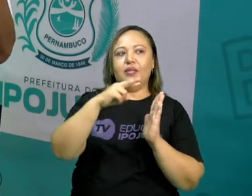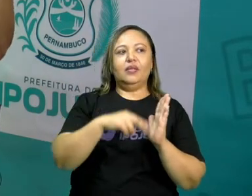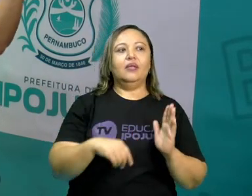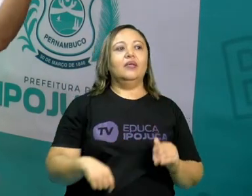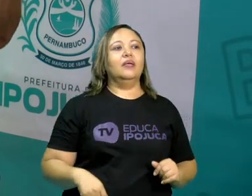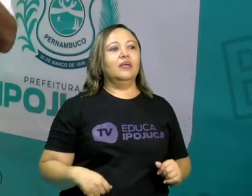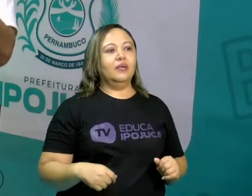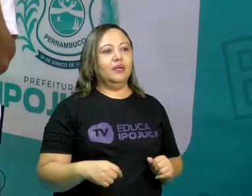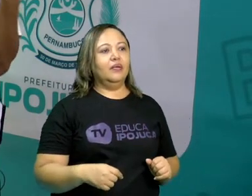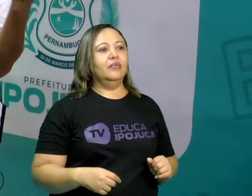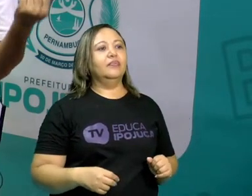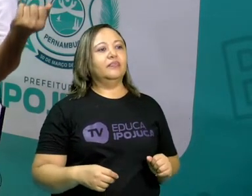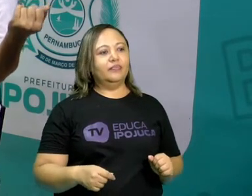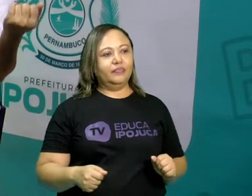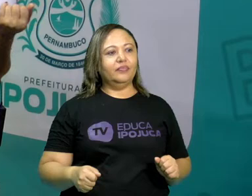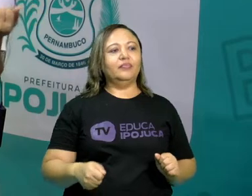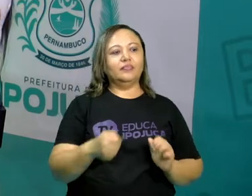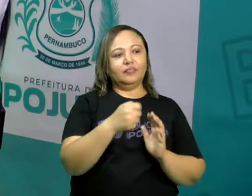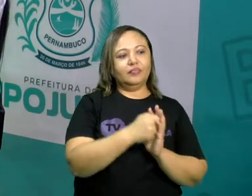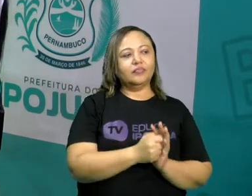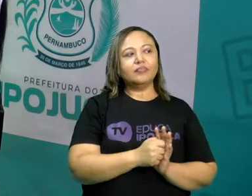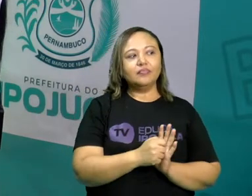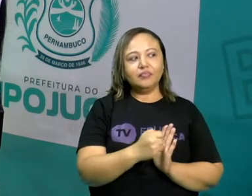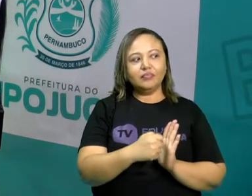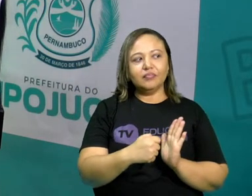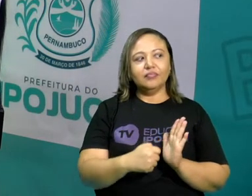Nossa. Então, vamos lá.